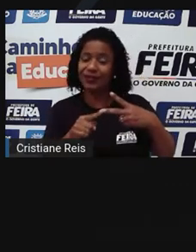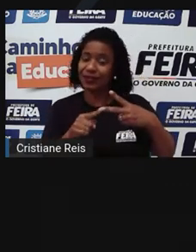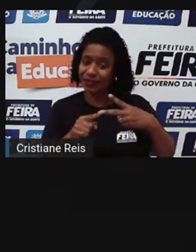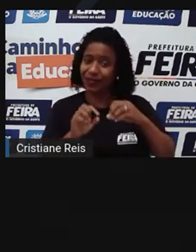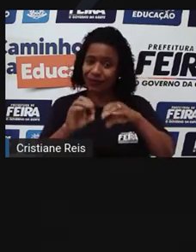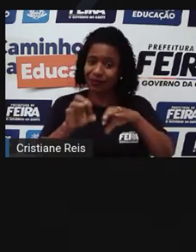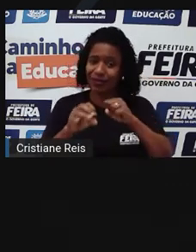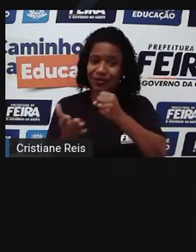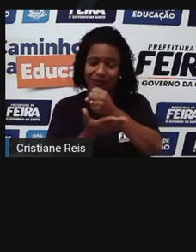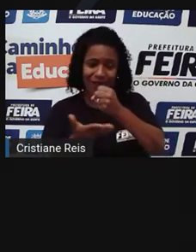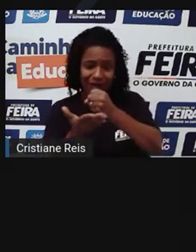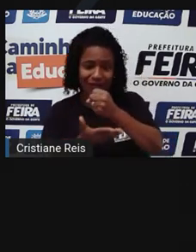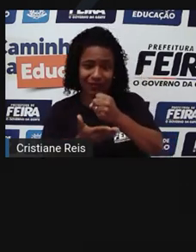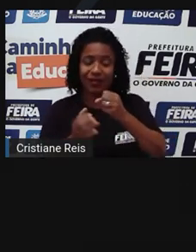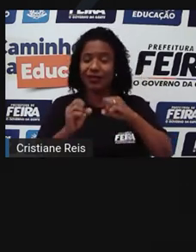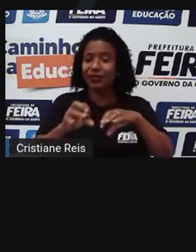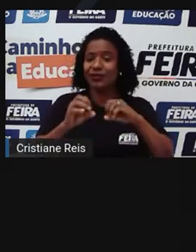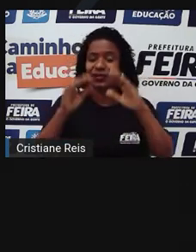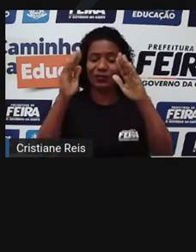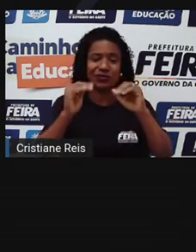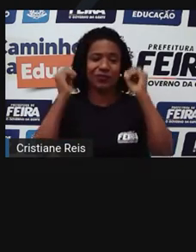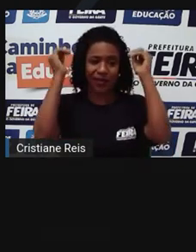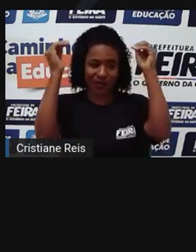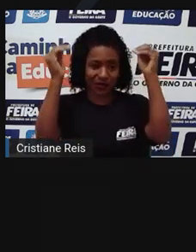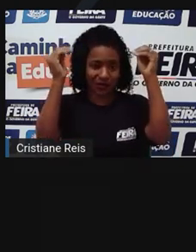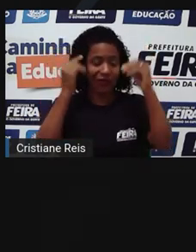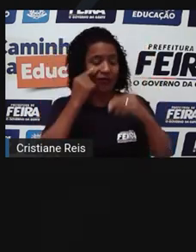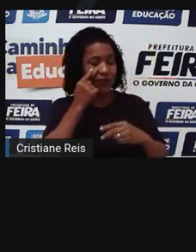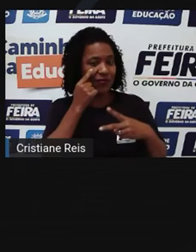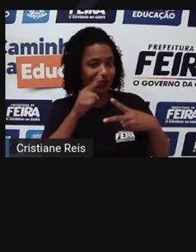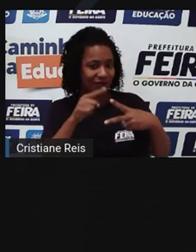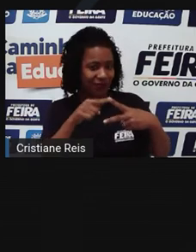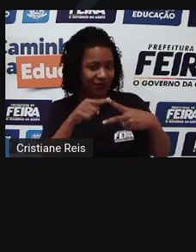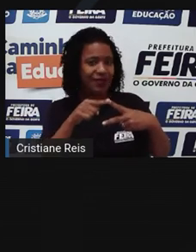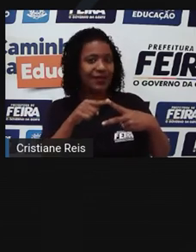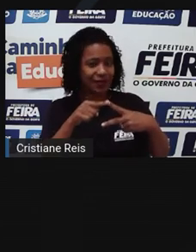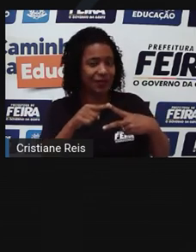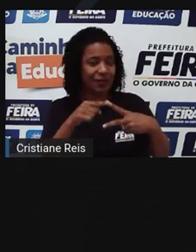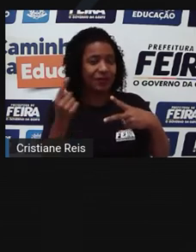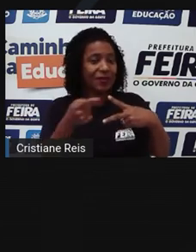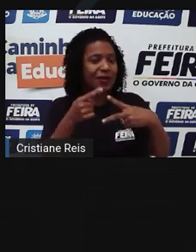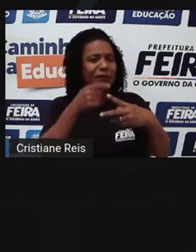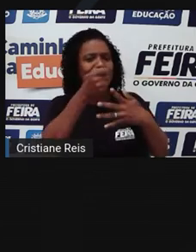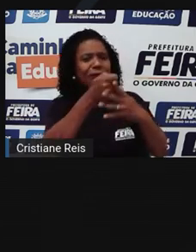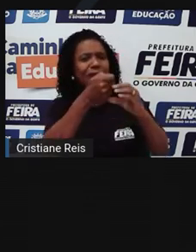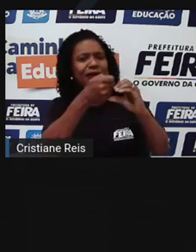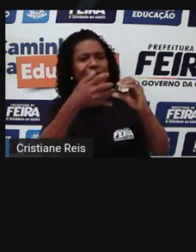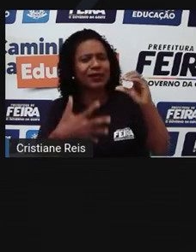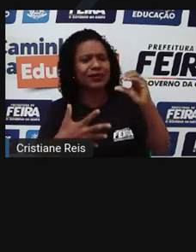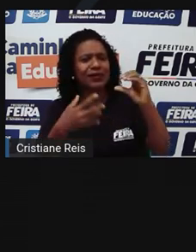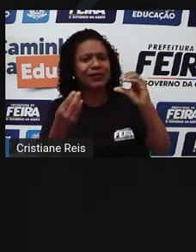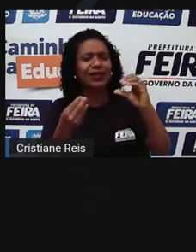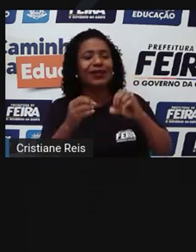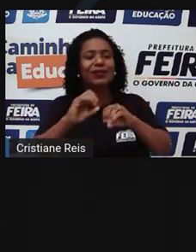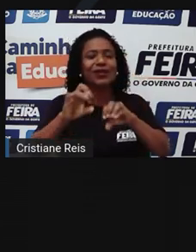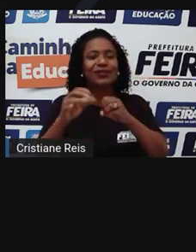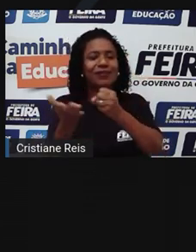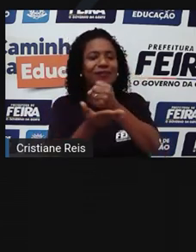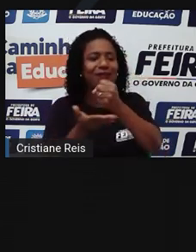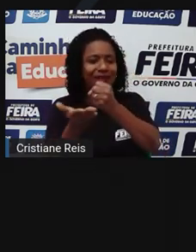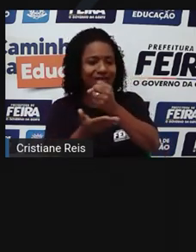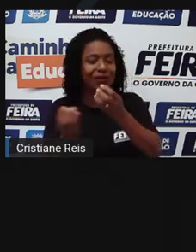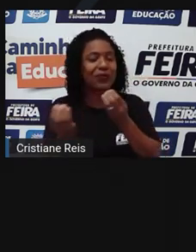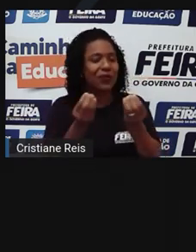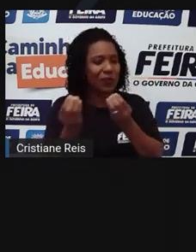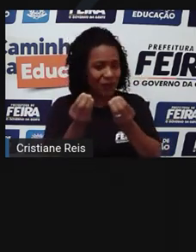básica e educação superior. Vamos começar com os aspectos da educação básica. A educação